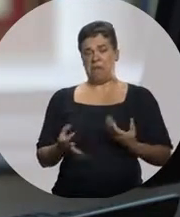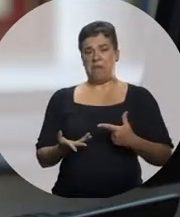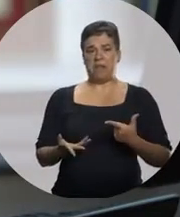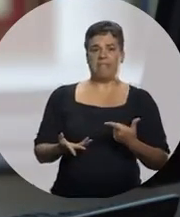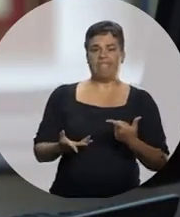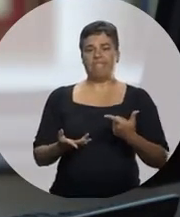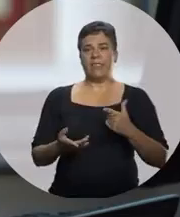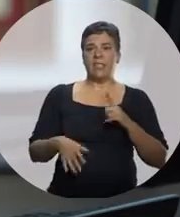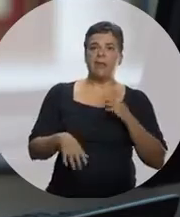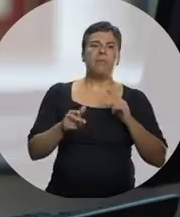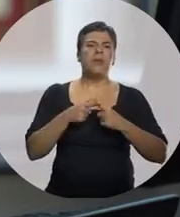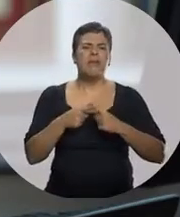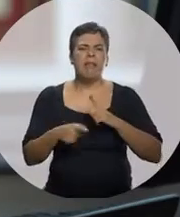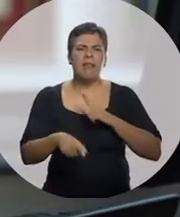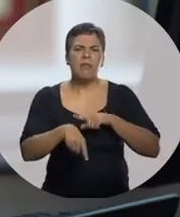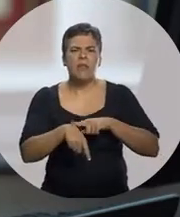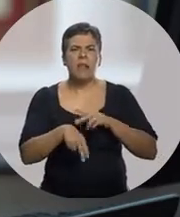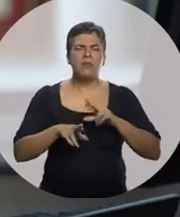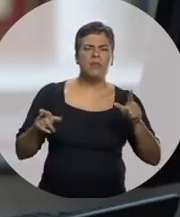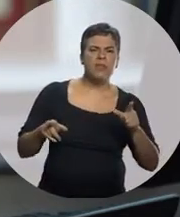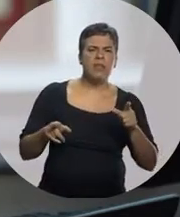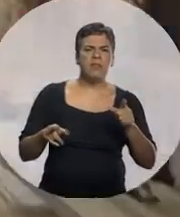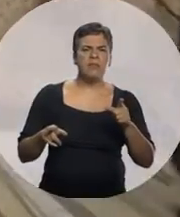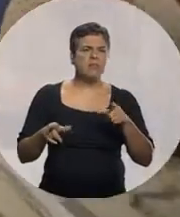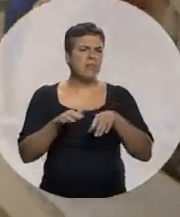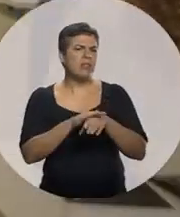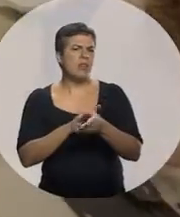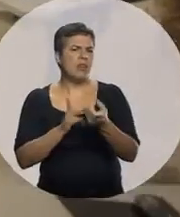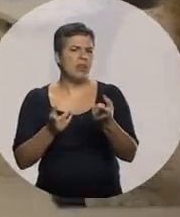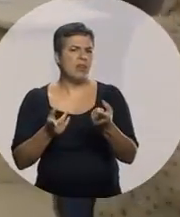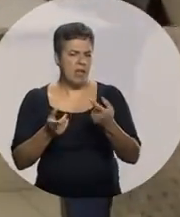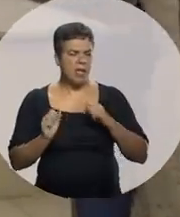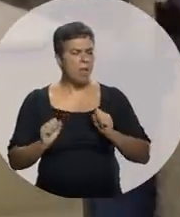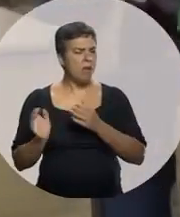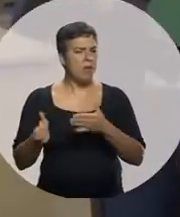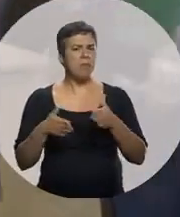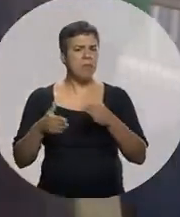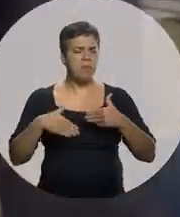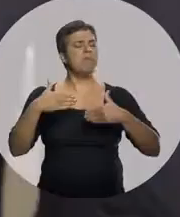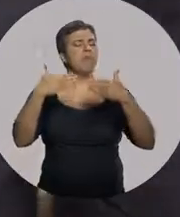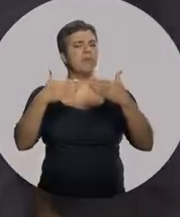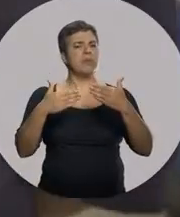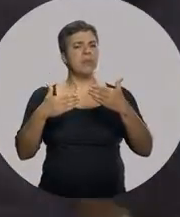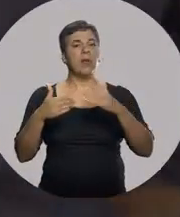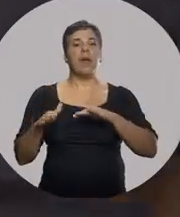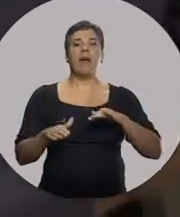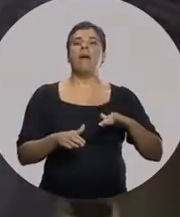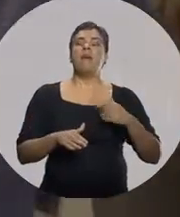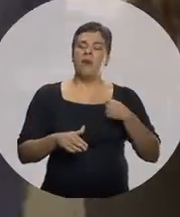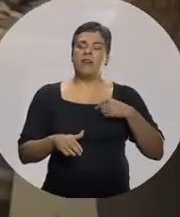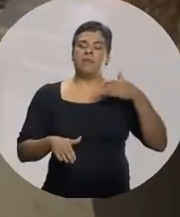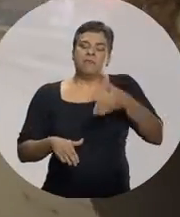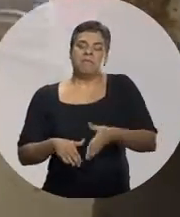Que tem um tempo diferente daquele tempo que você está acostumado Ele pode ser tão produtivo quanto Eu acho que entrar no mercado de